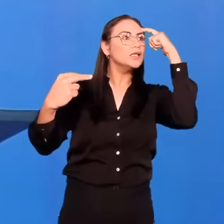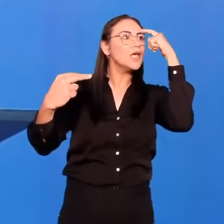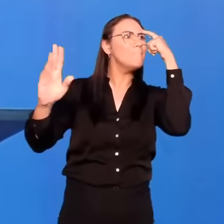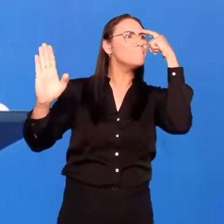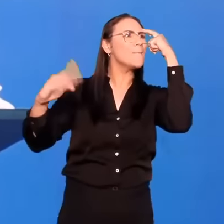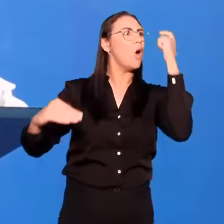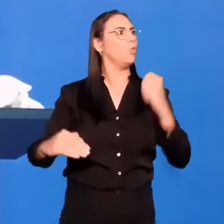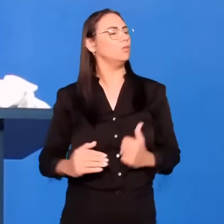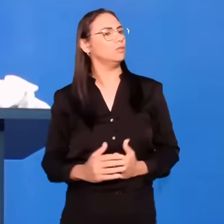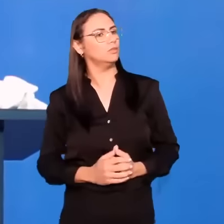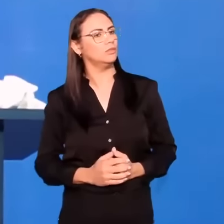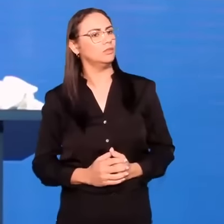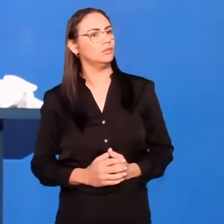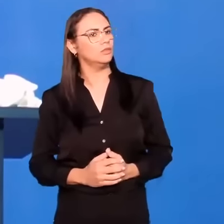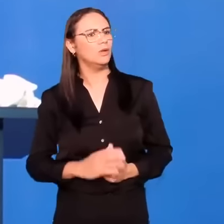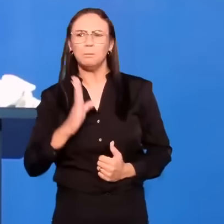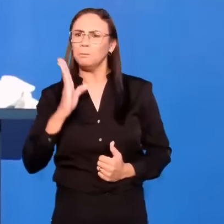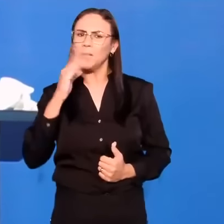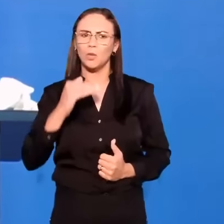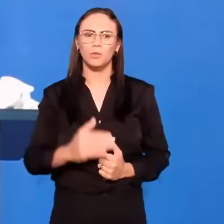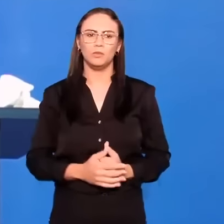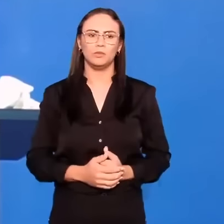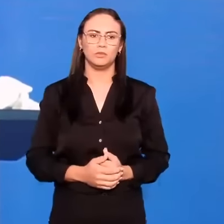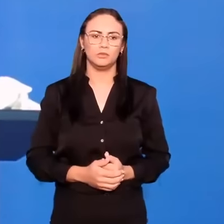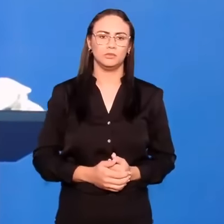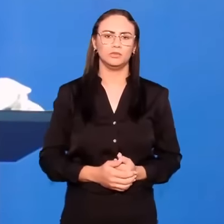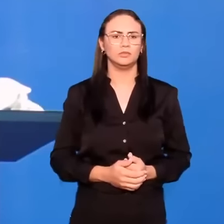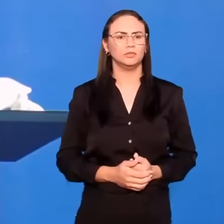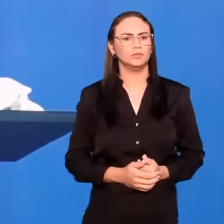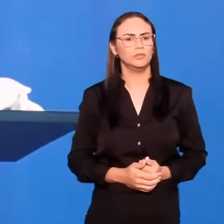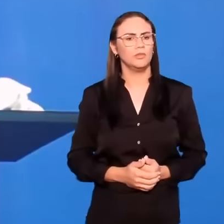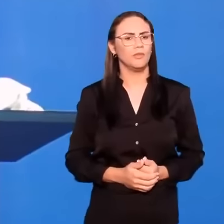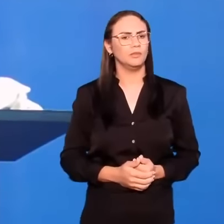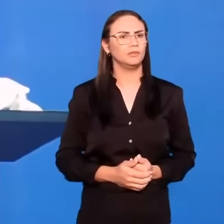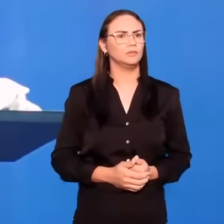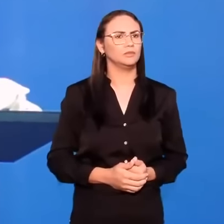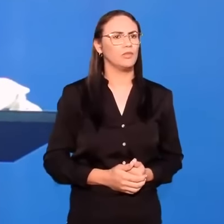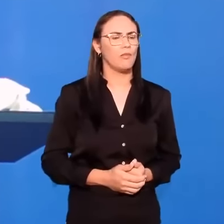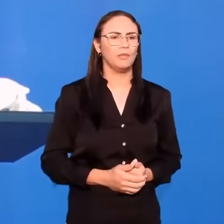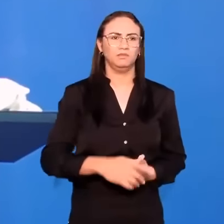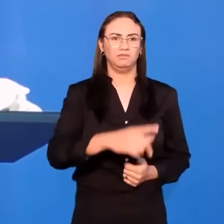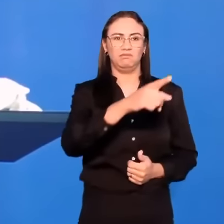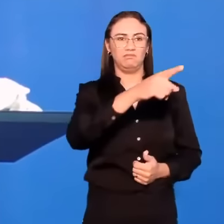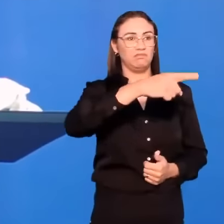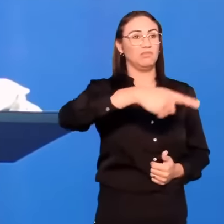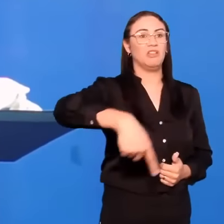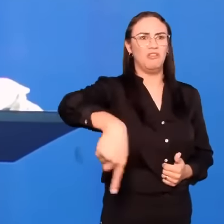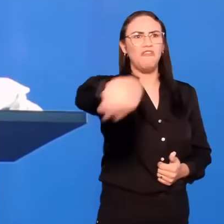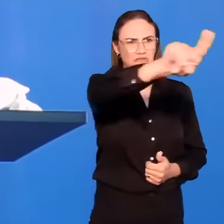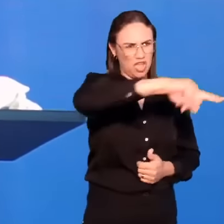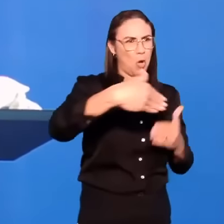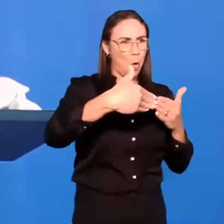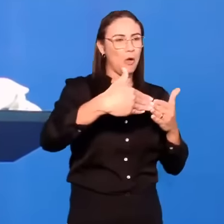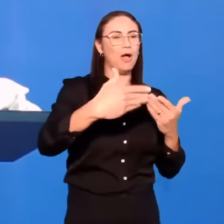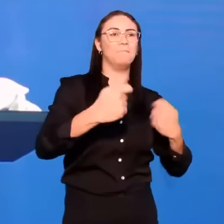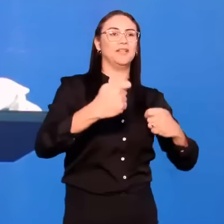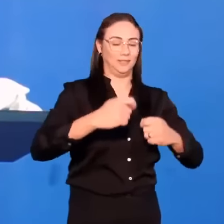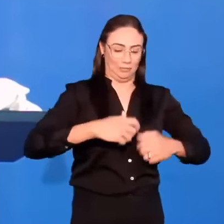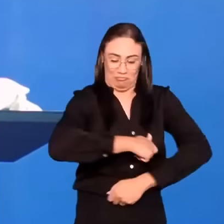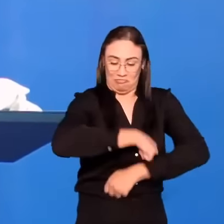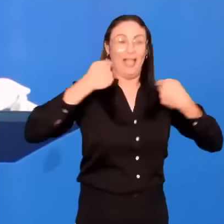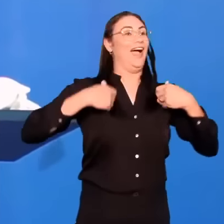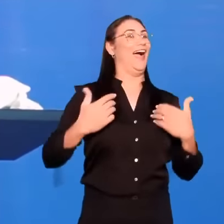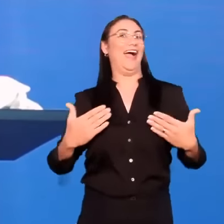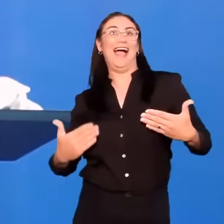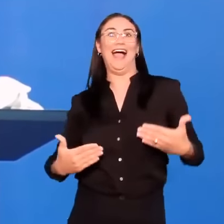Não tem nada a ver com o legalismo aqui não. Não vem por essa pecha em mim não. Ou você concorda que tem que andar pelado? Já